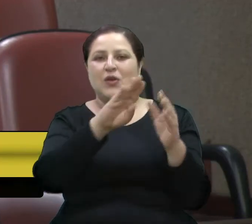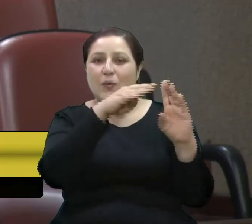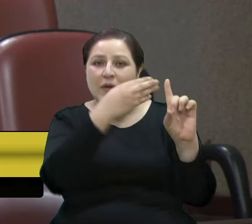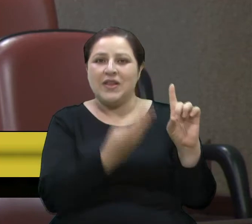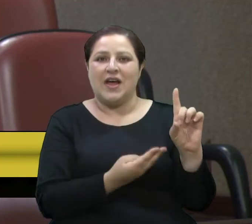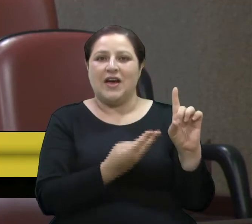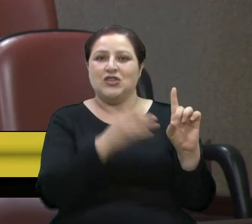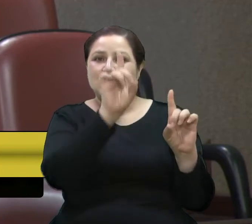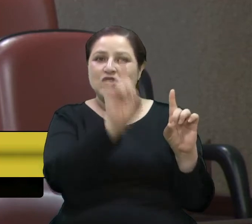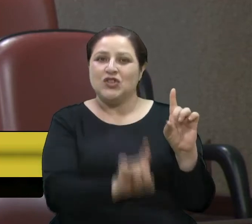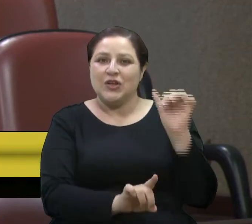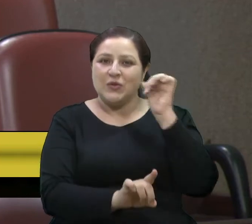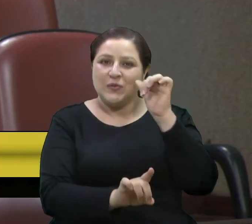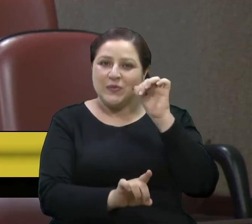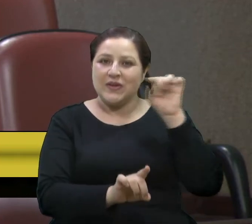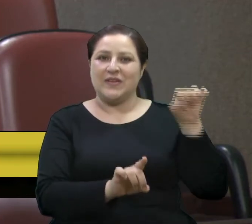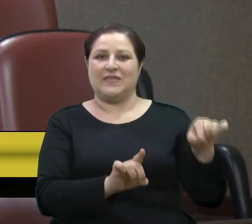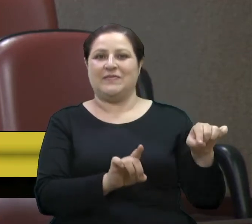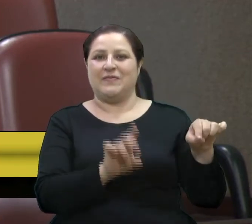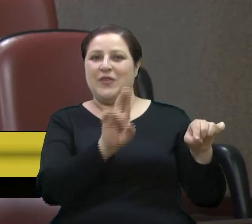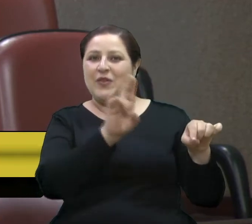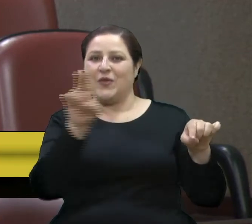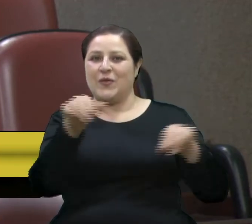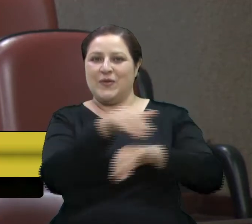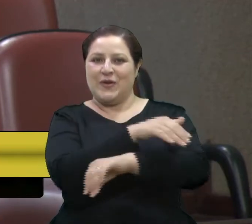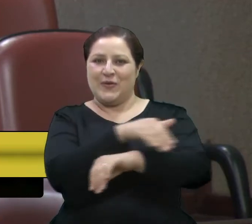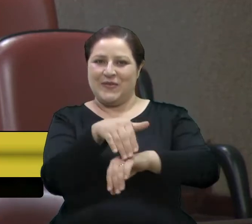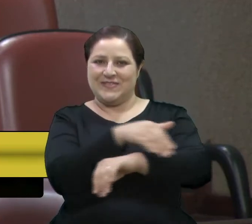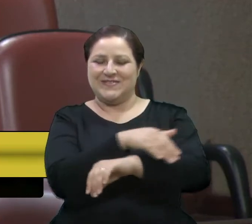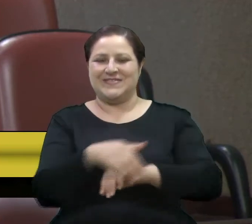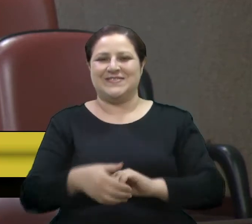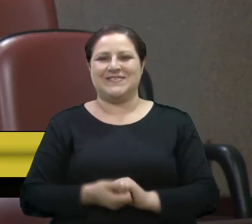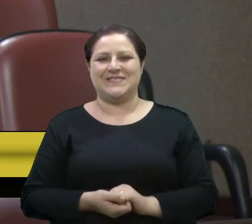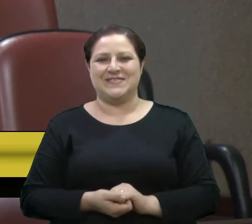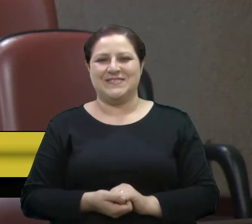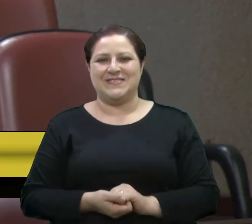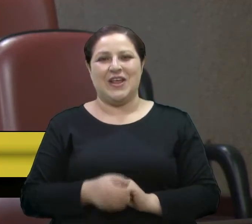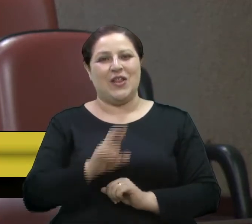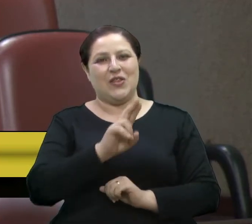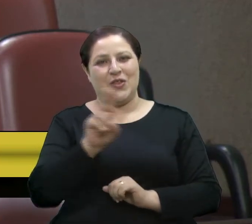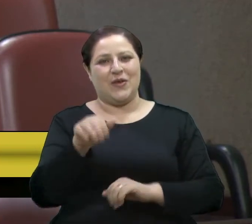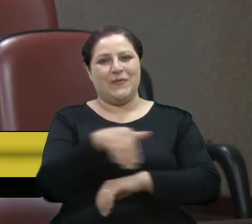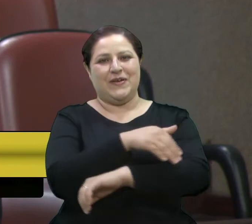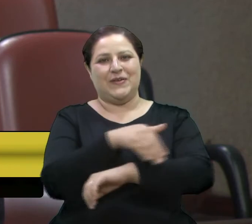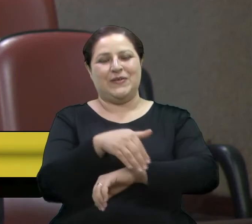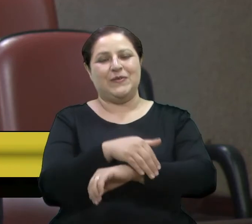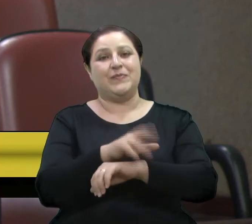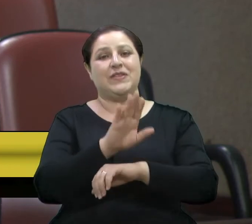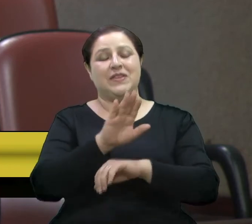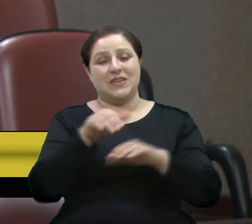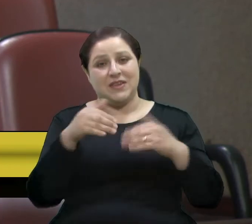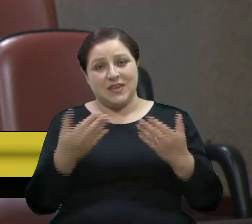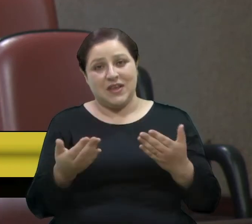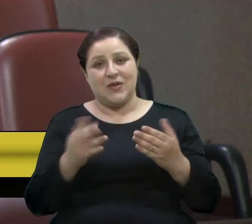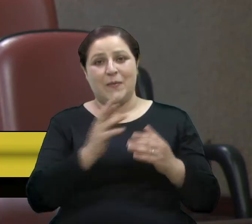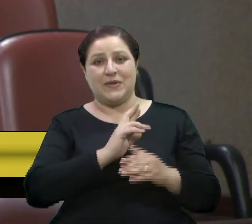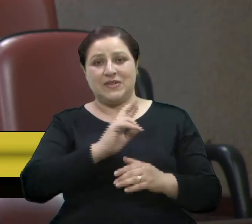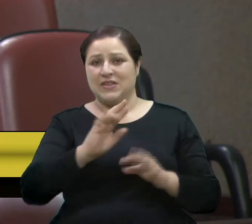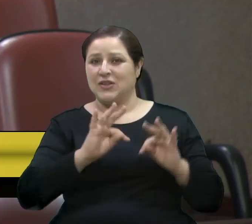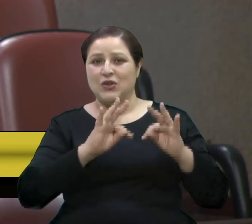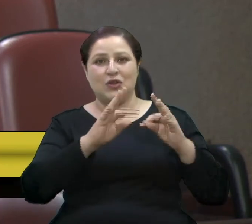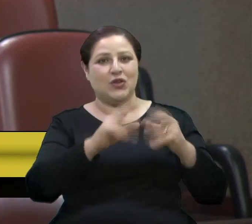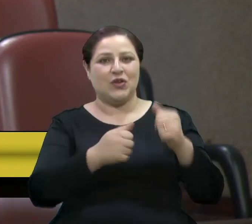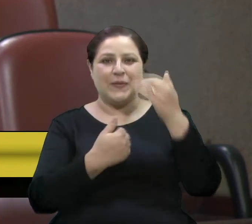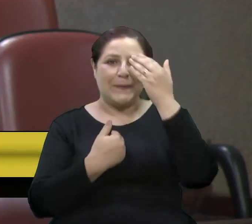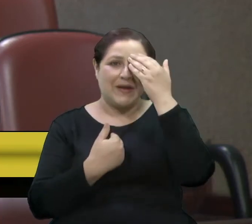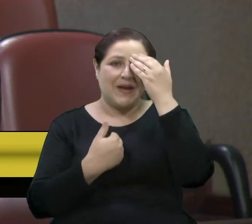direito à Dona Maria Isabel Hector Gatti, a rua, o nome dessa rua. Então, em nome de todos, muito obrigado e